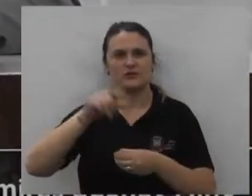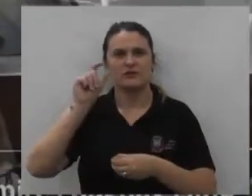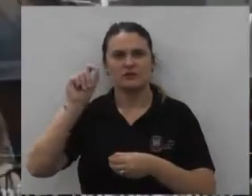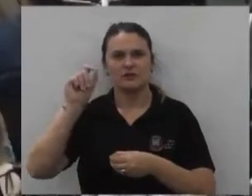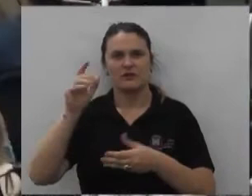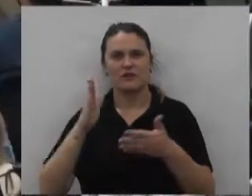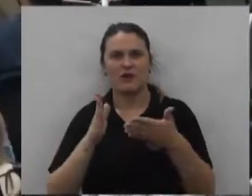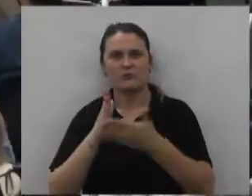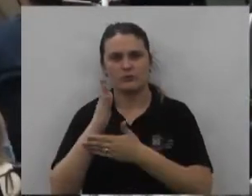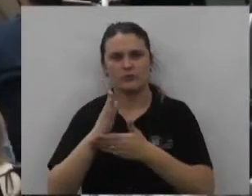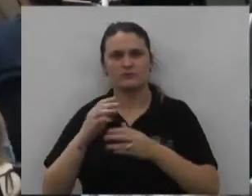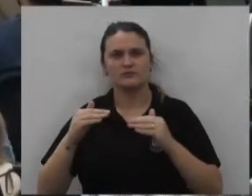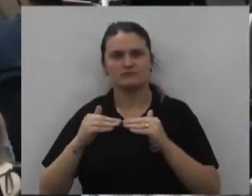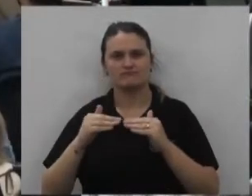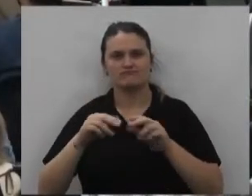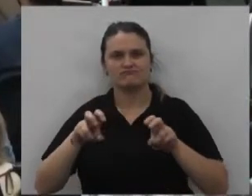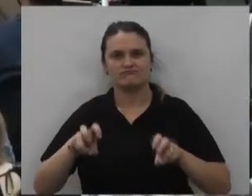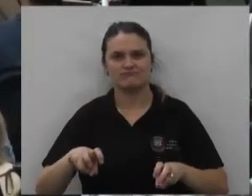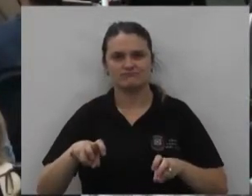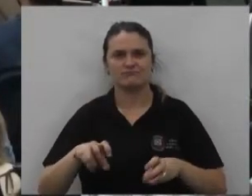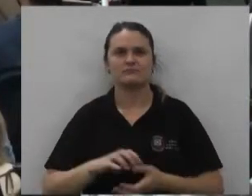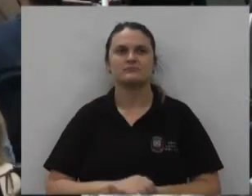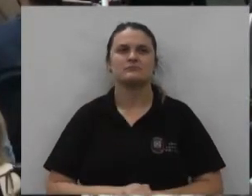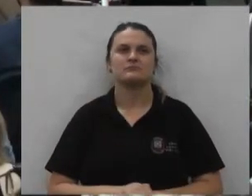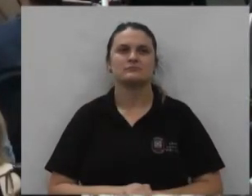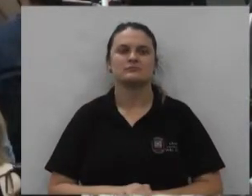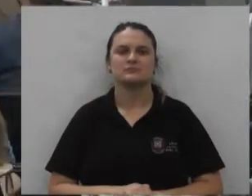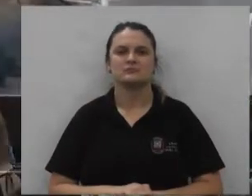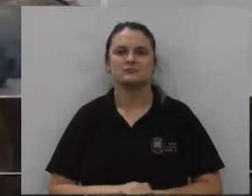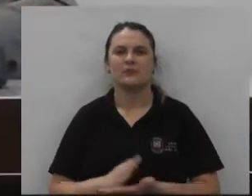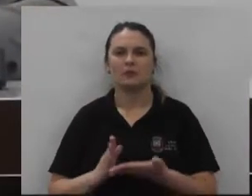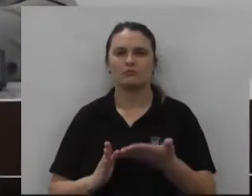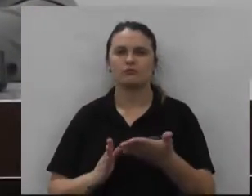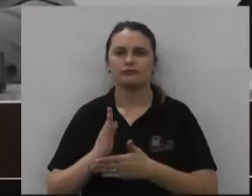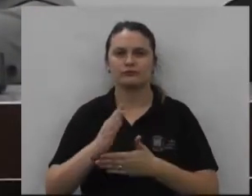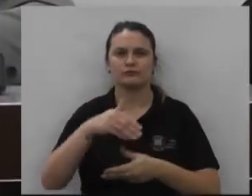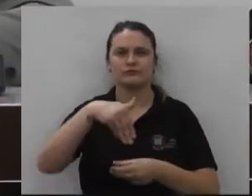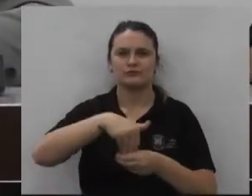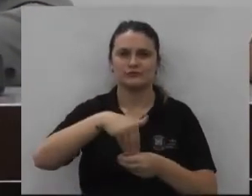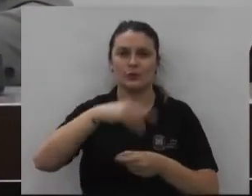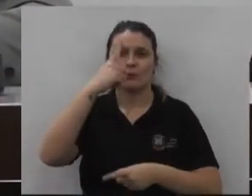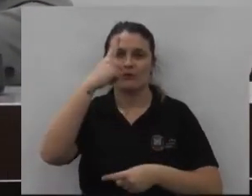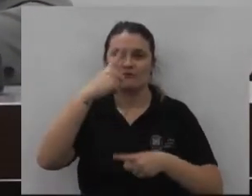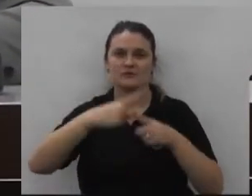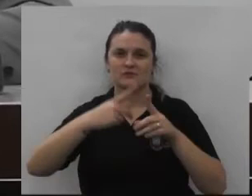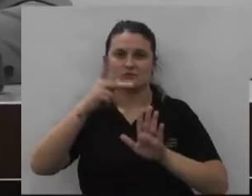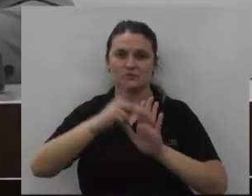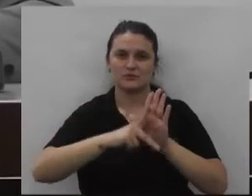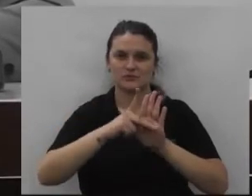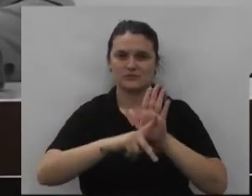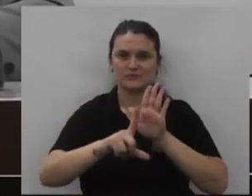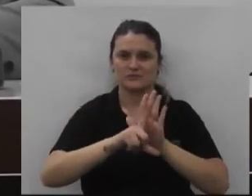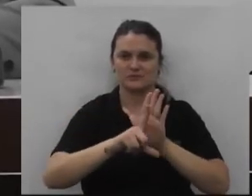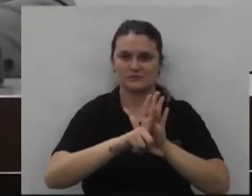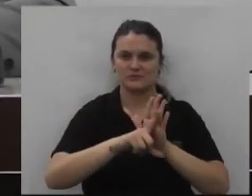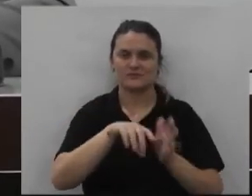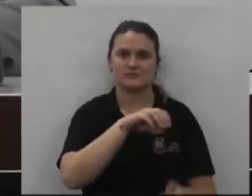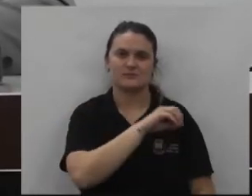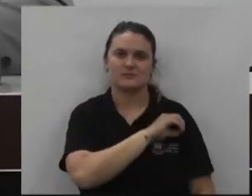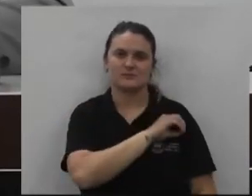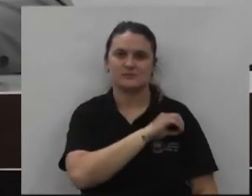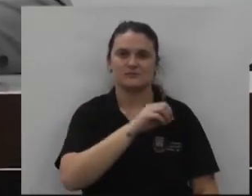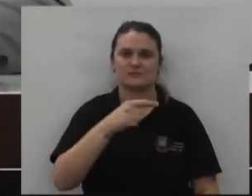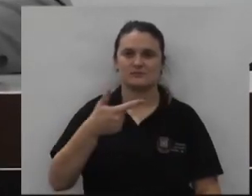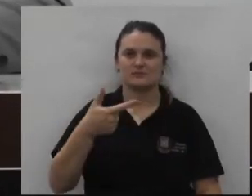que aprovam permaneçam como estão aprovado votação única do projeto de lei ordinária número